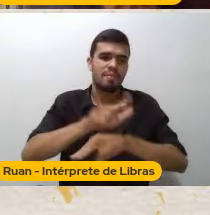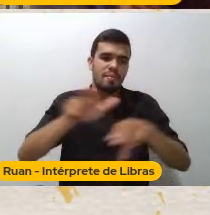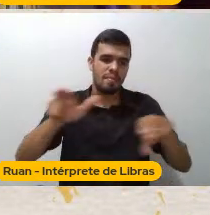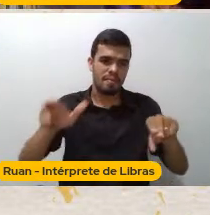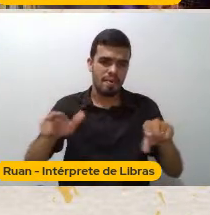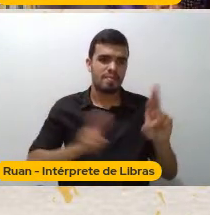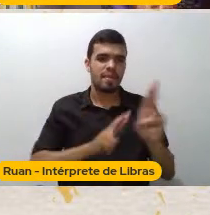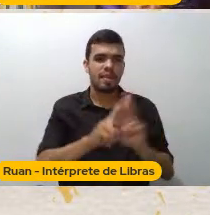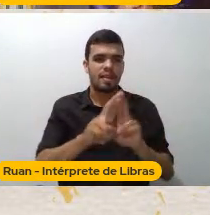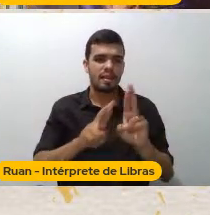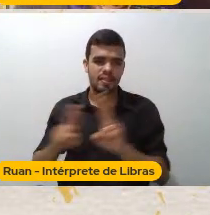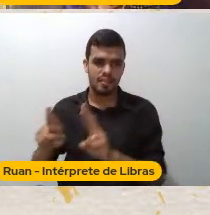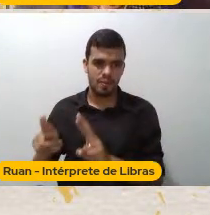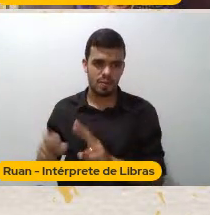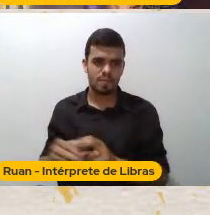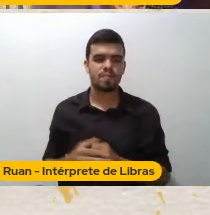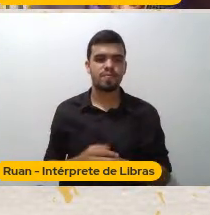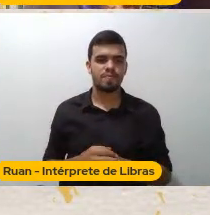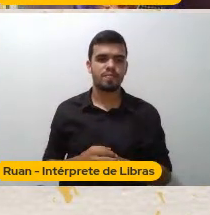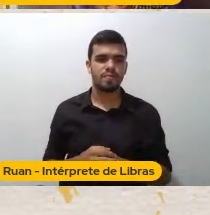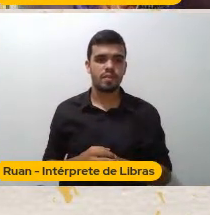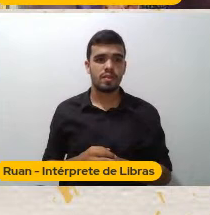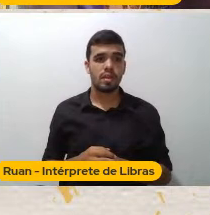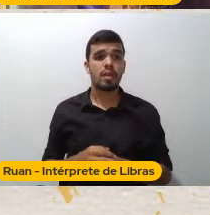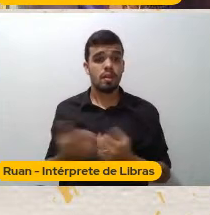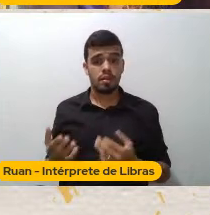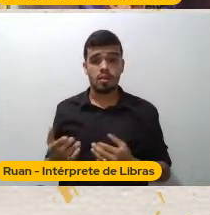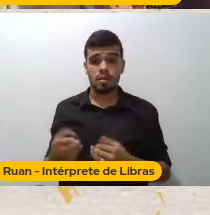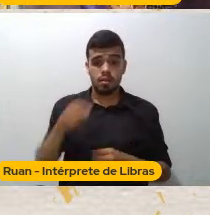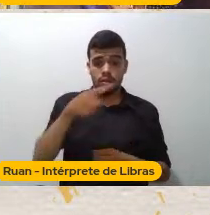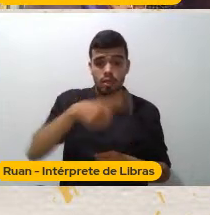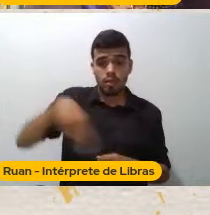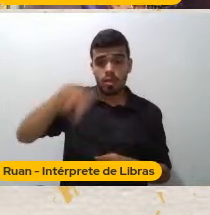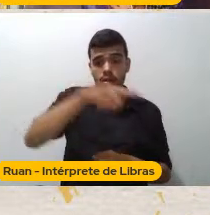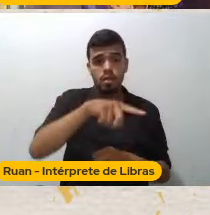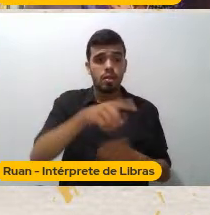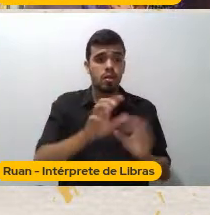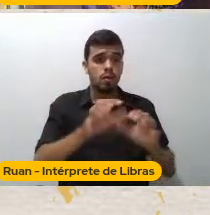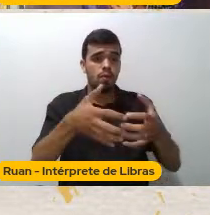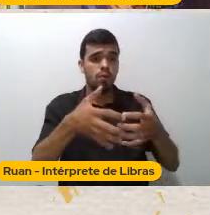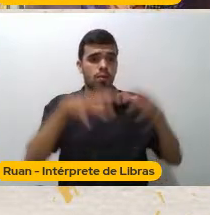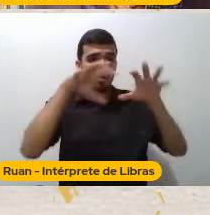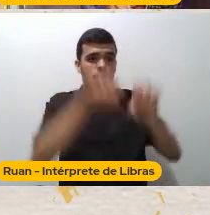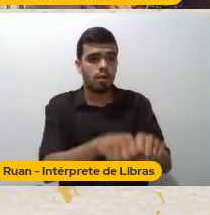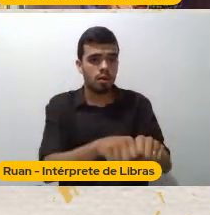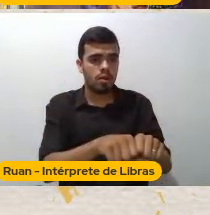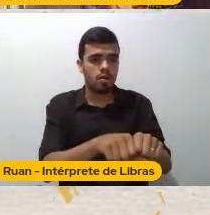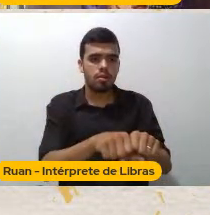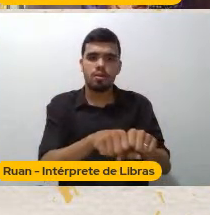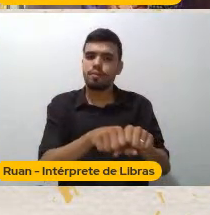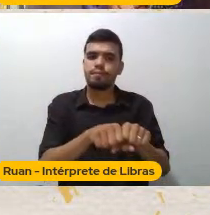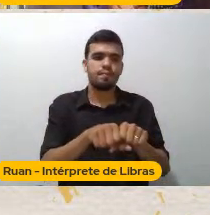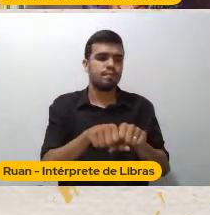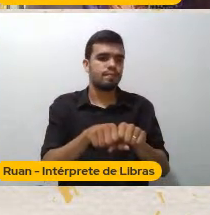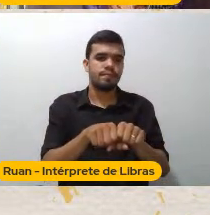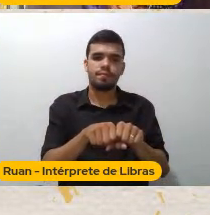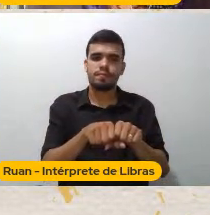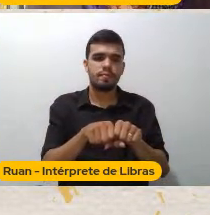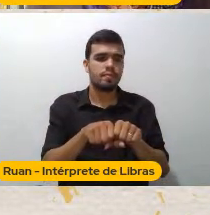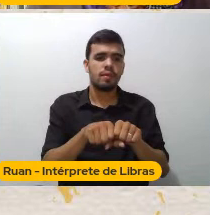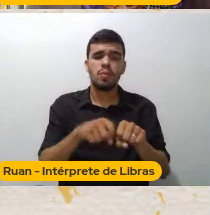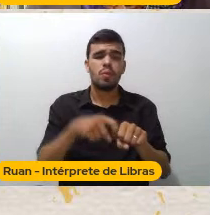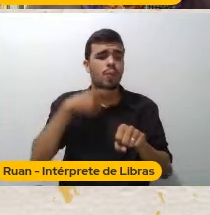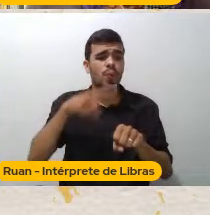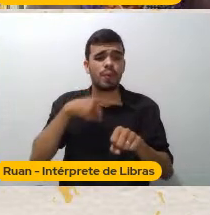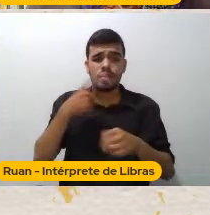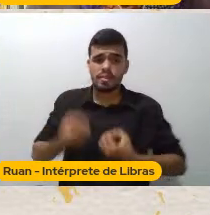renegado A uma condição De De vegetatividade Ou seja O sujeito Não tem o